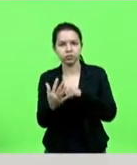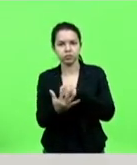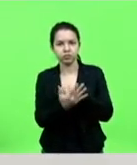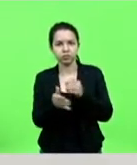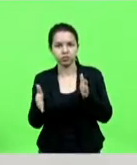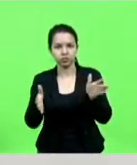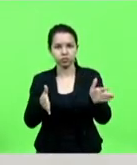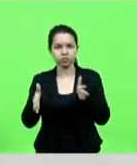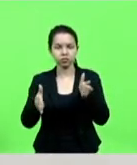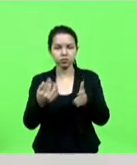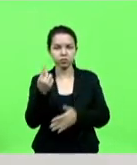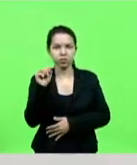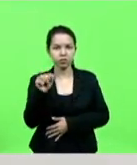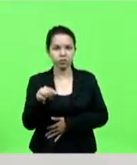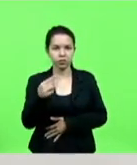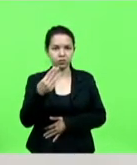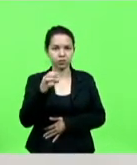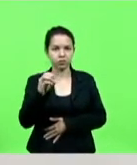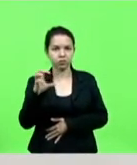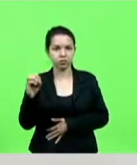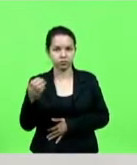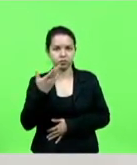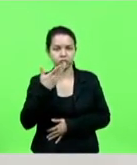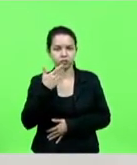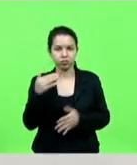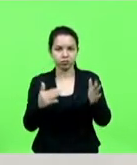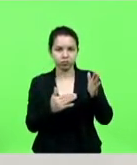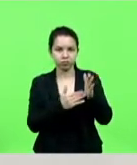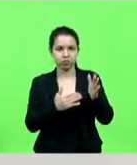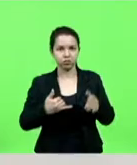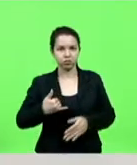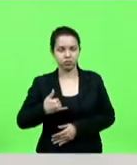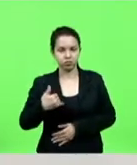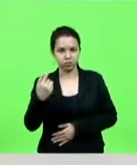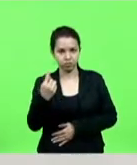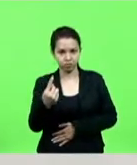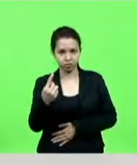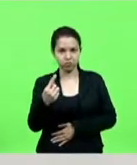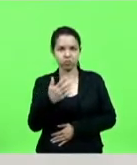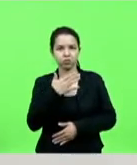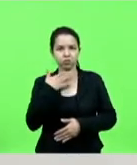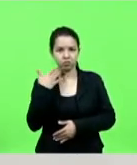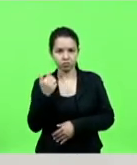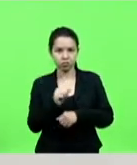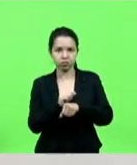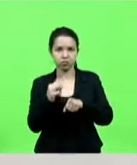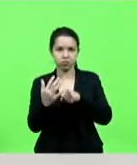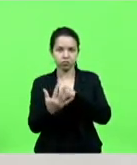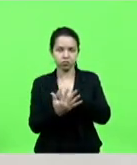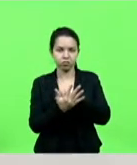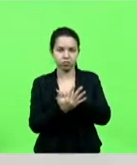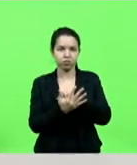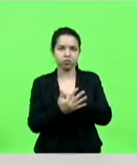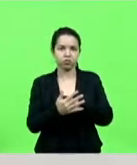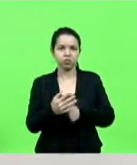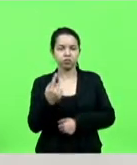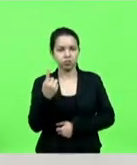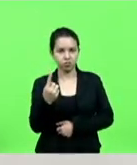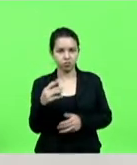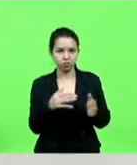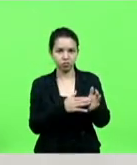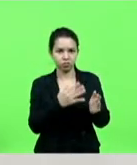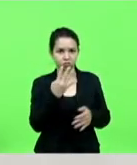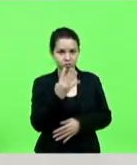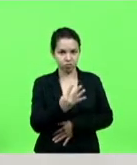Covid, 1.300 crianças até um ano morreram de Covid, de um a quatro anos